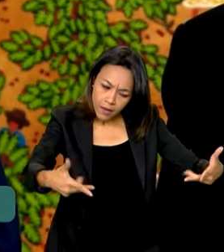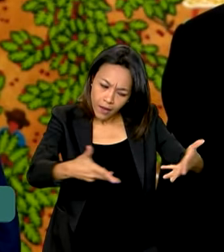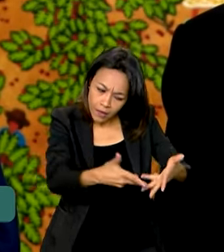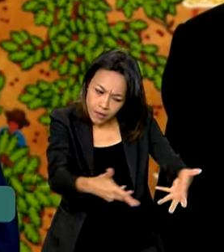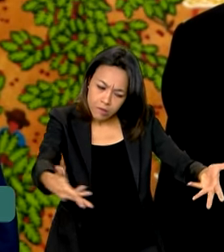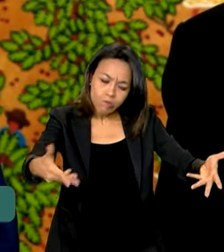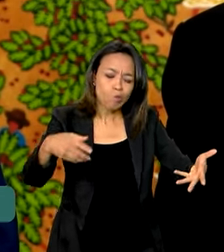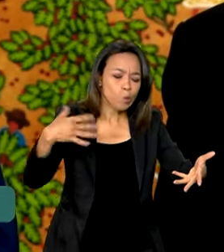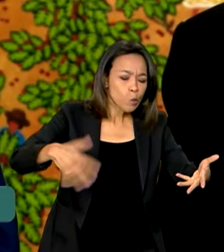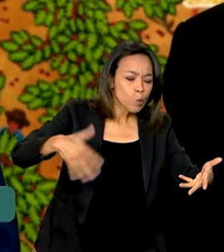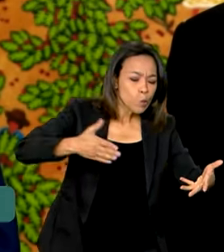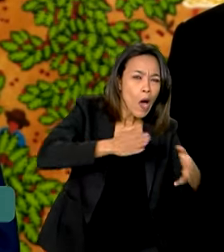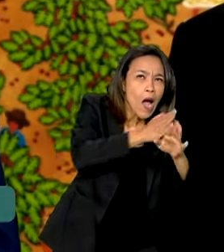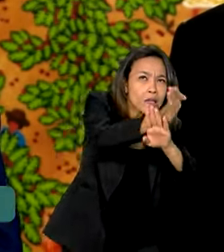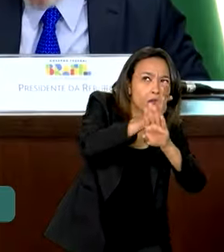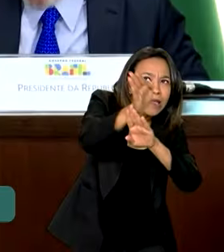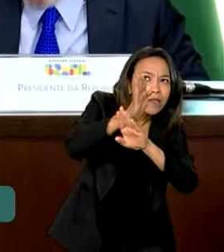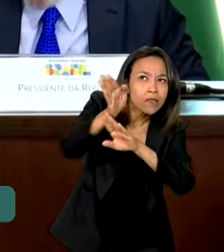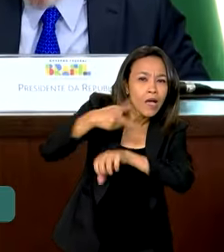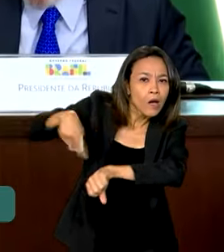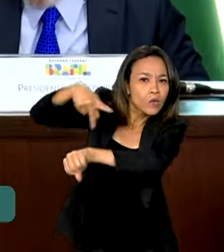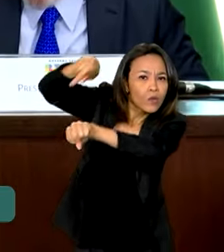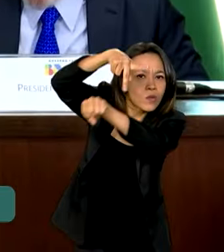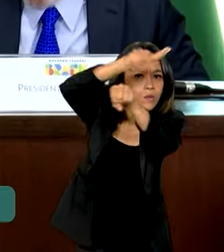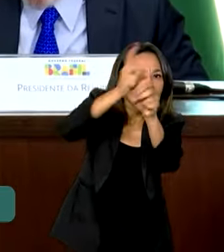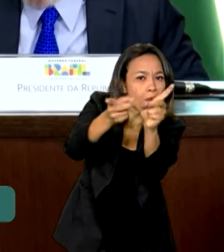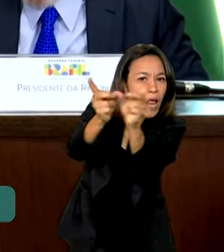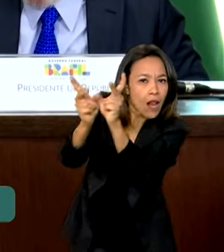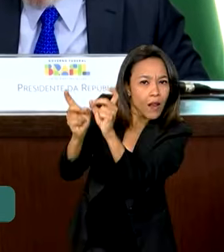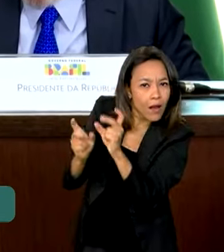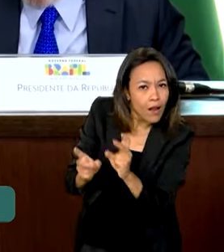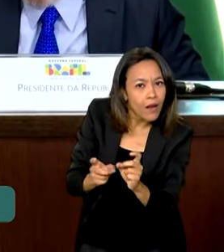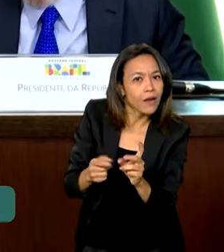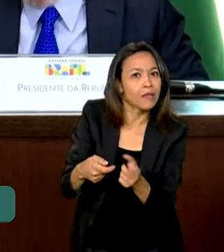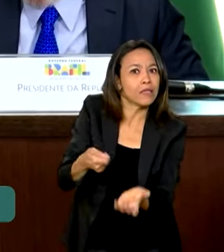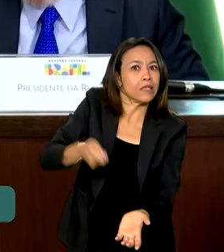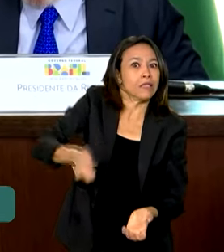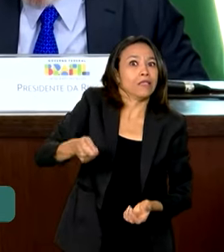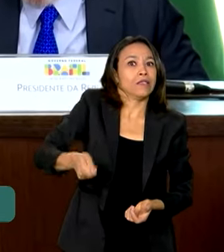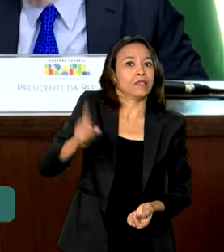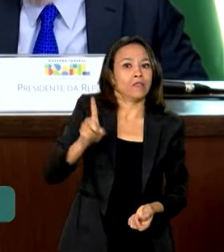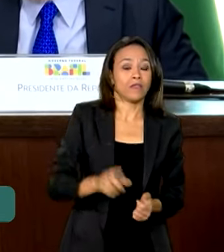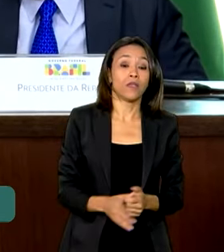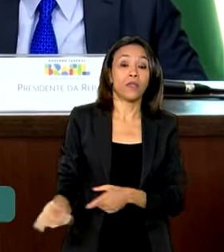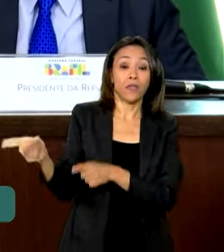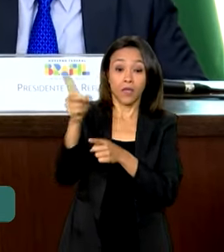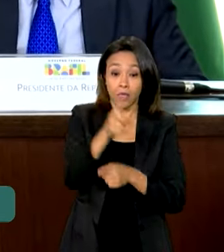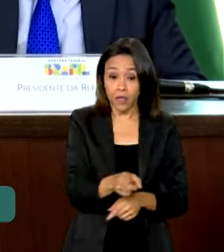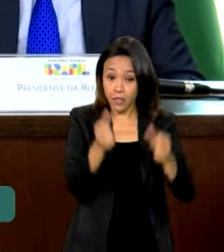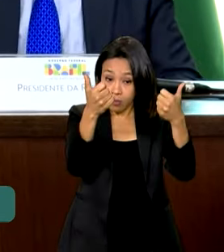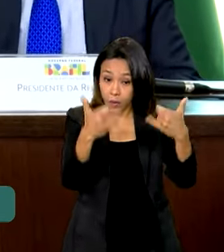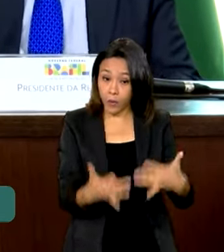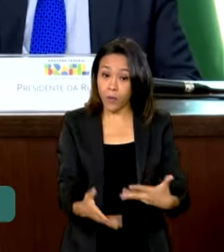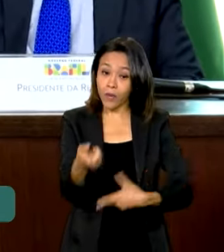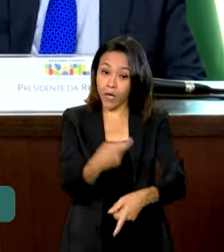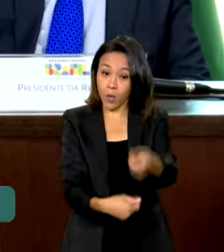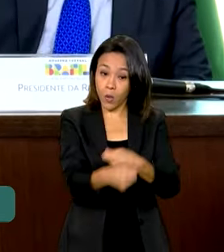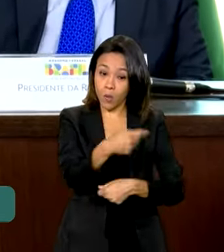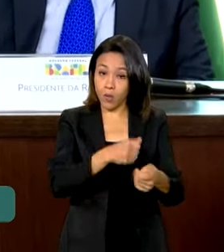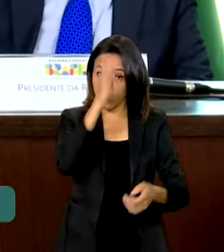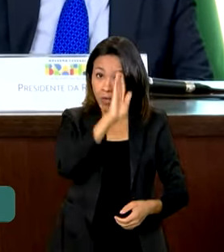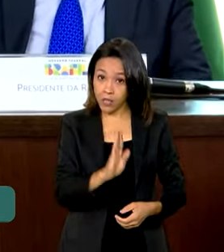de acessarmos os mercados mais exigentes. Também presente à reunião, o ministro da Fazenda destacou que a economia brasileira continua